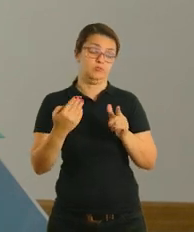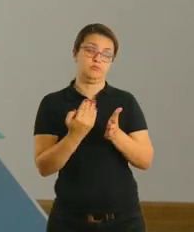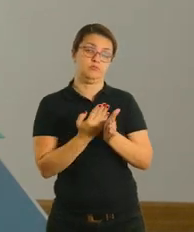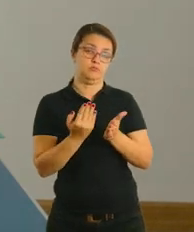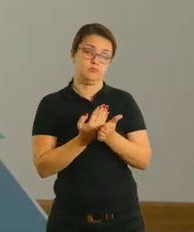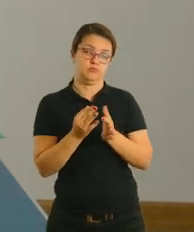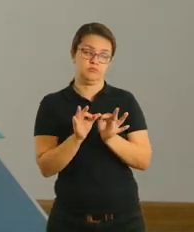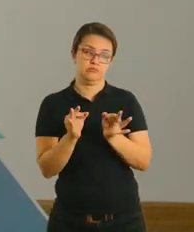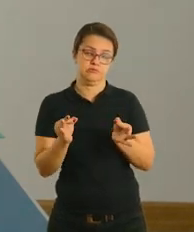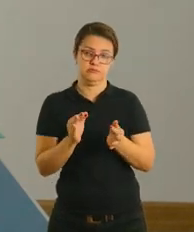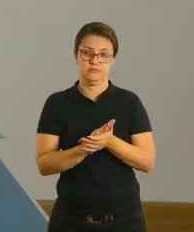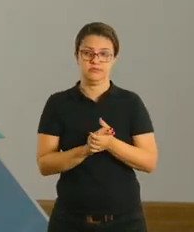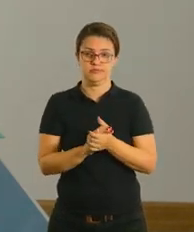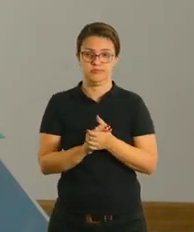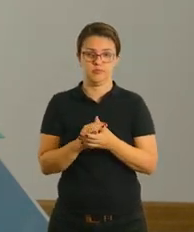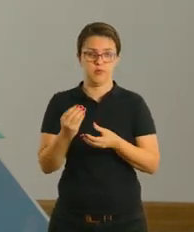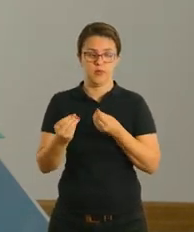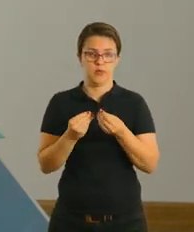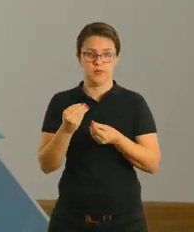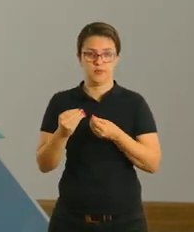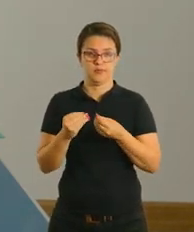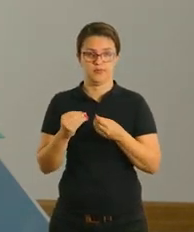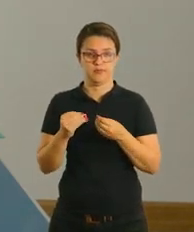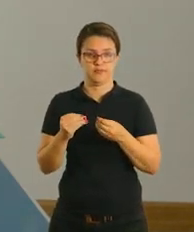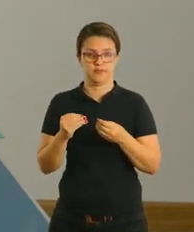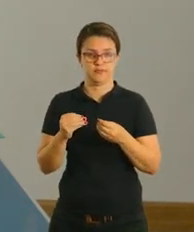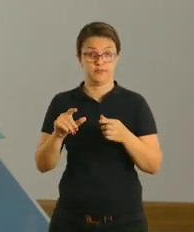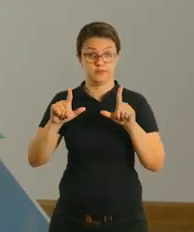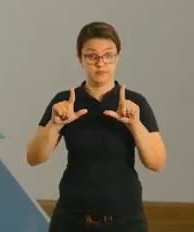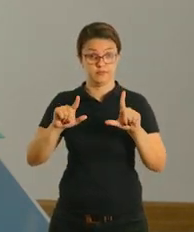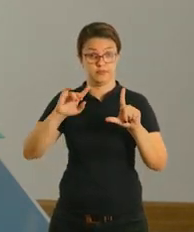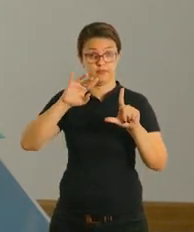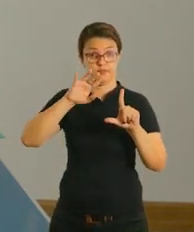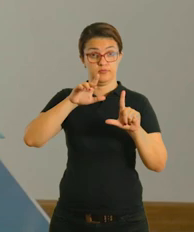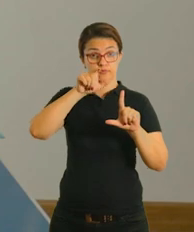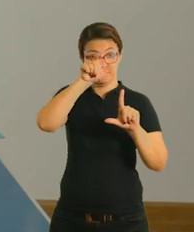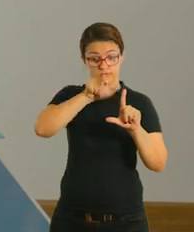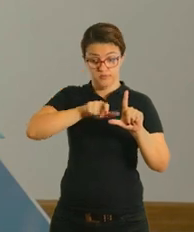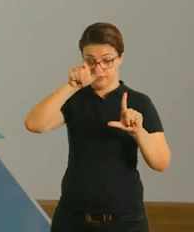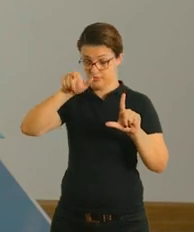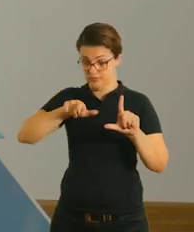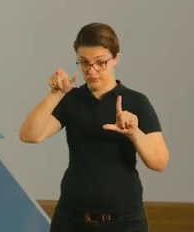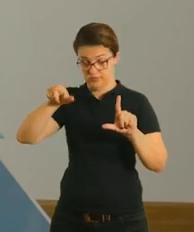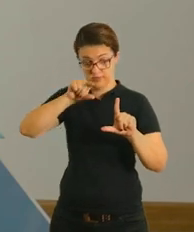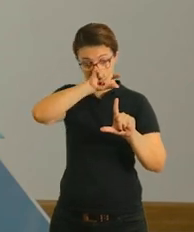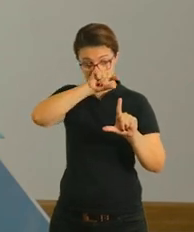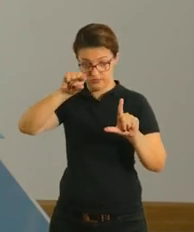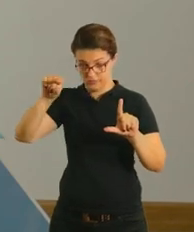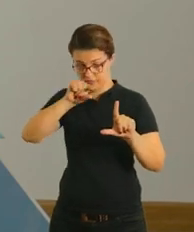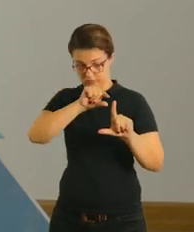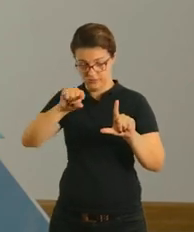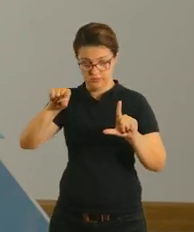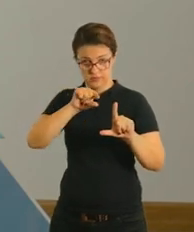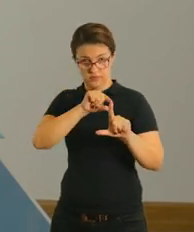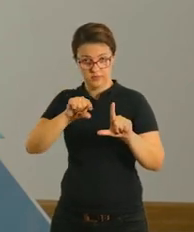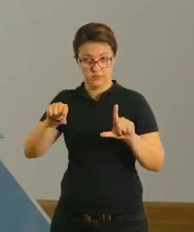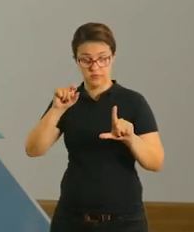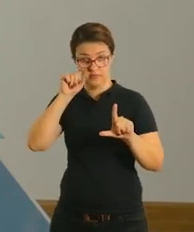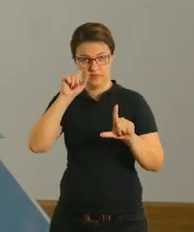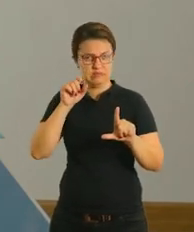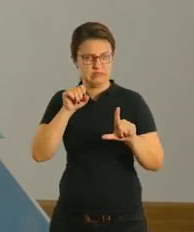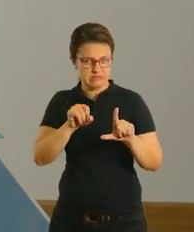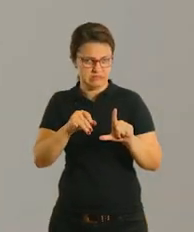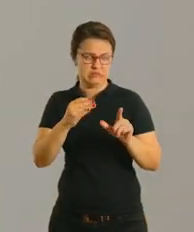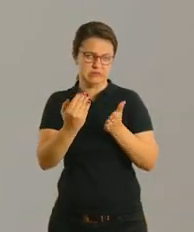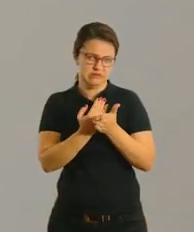mais simples, tá? Na folha de sulfite, você vai precisar que faça linhas e colunas. Se for uma folha de caderno, já tem as linhas,